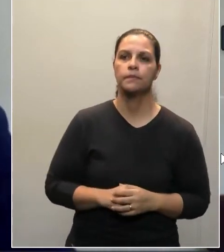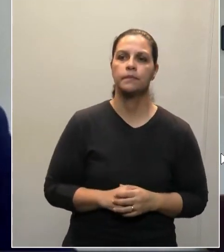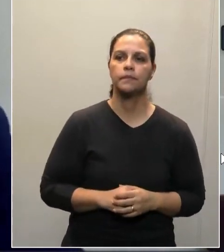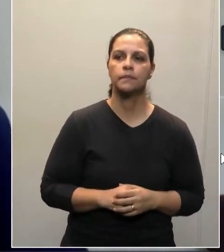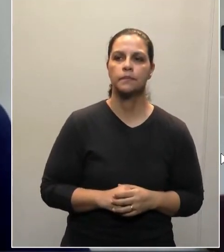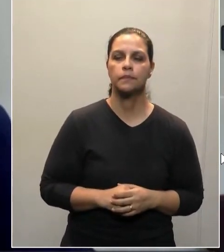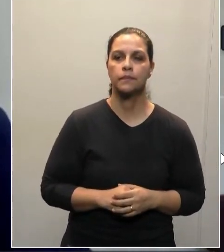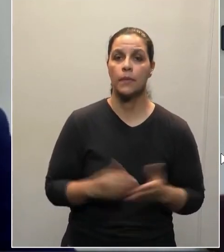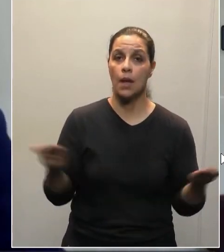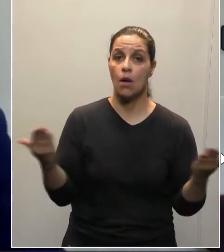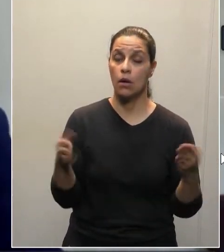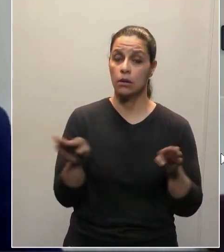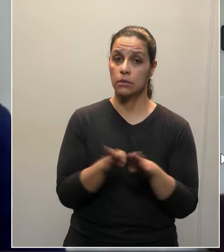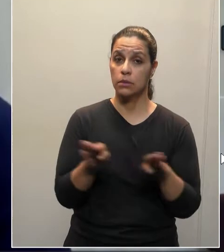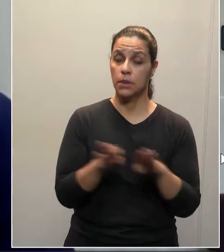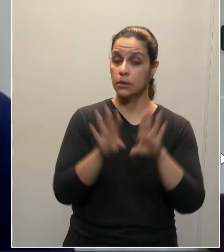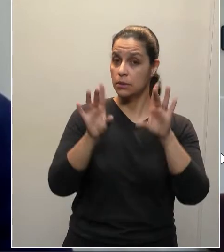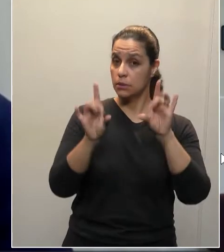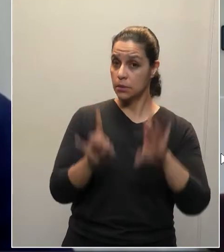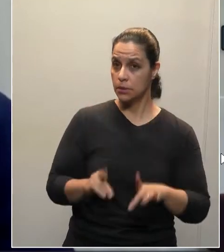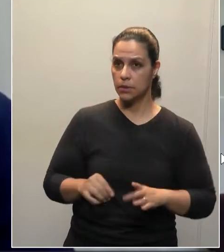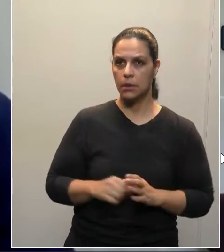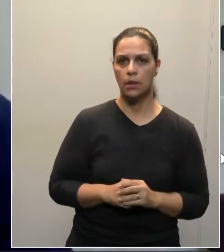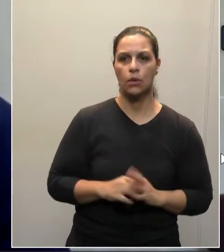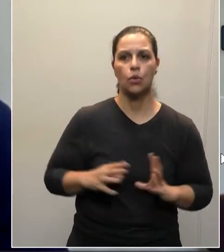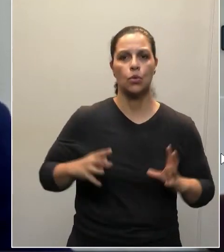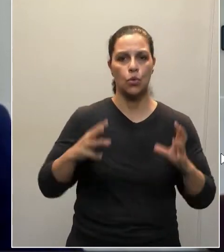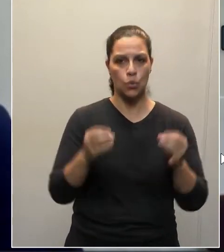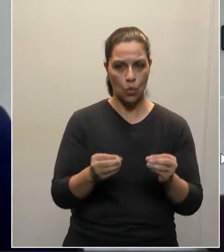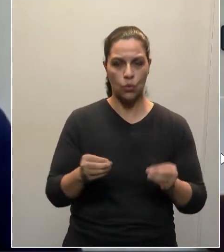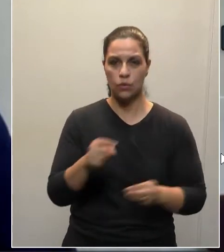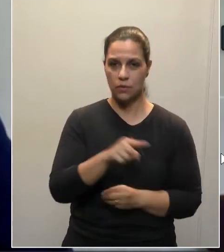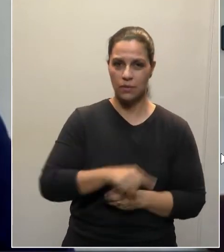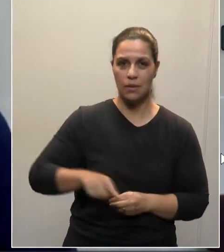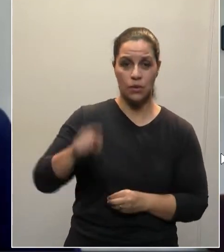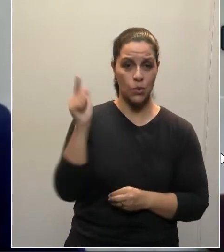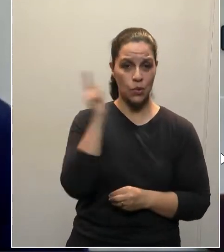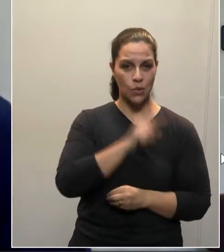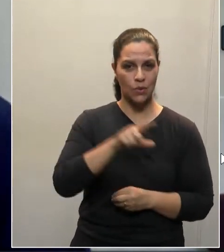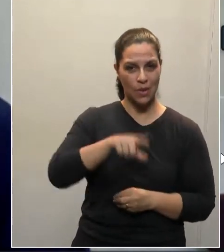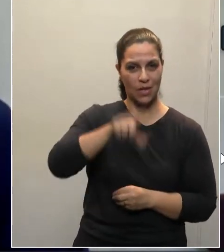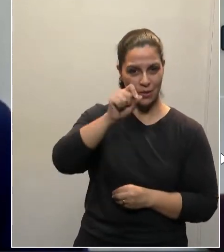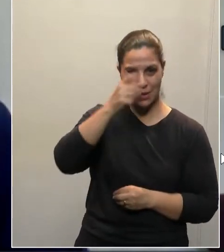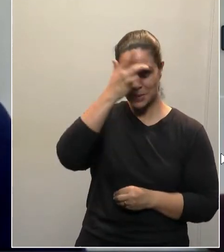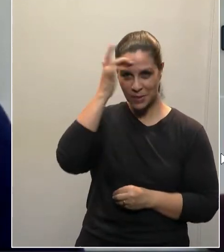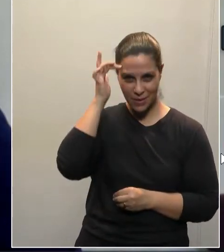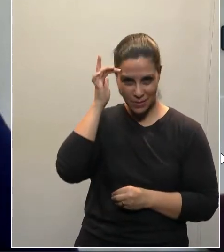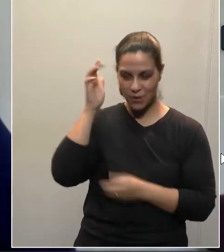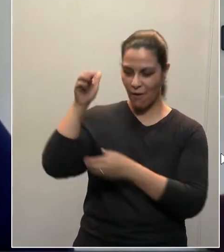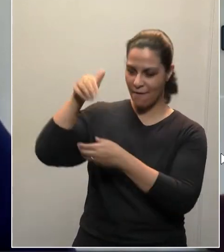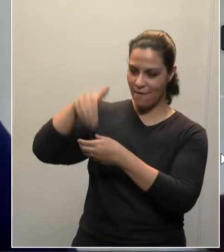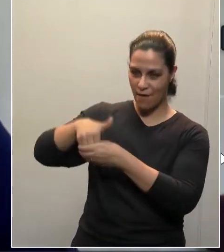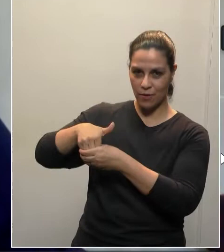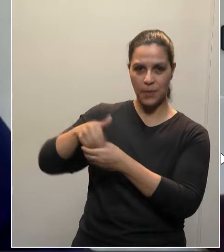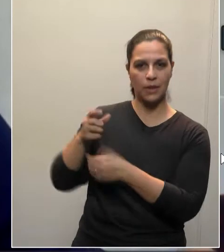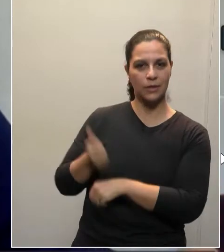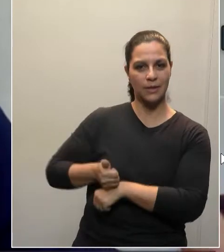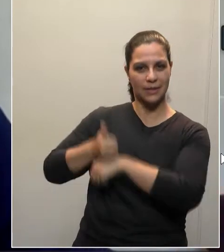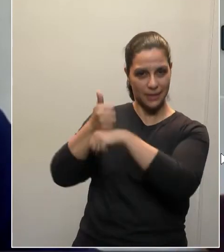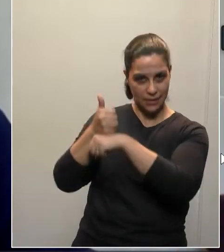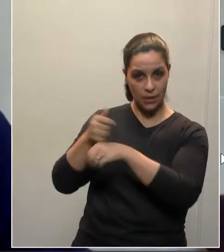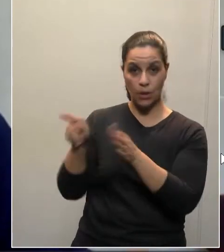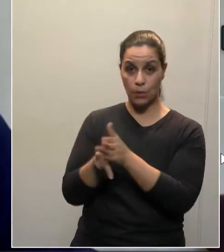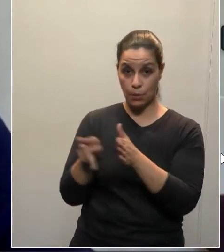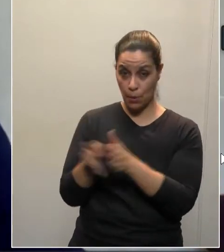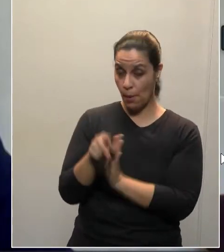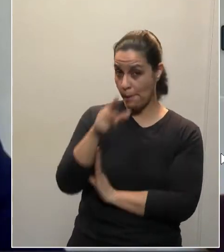E saudar em especial todos e todas que foram escolhidos pela população para estarem tanto nos